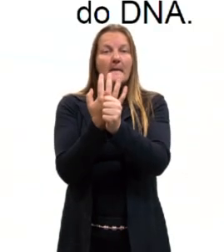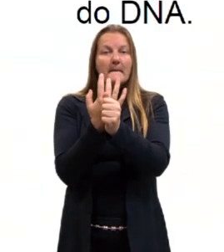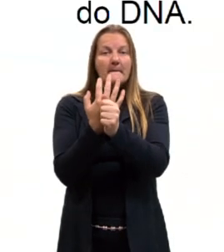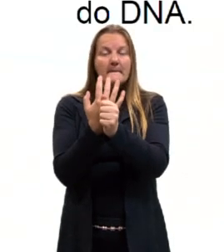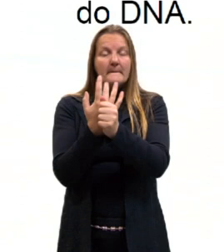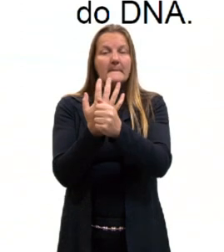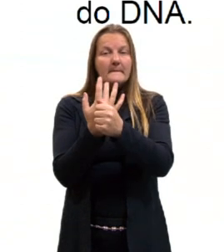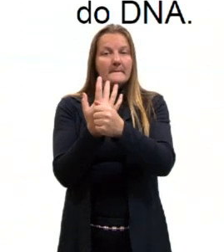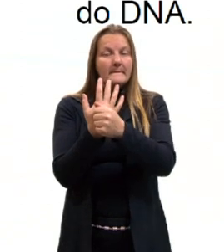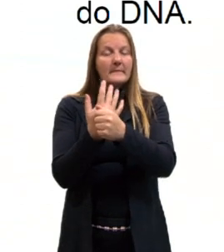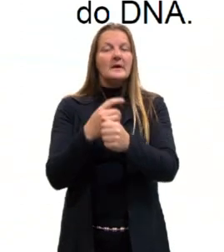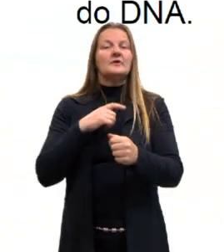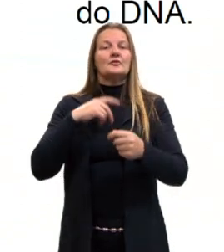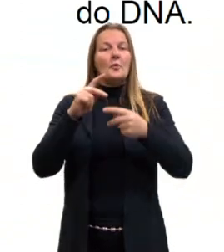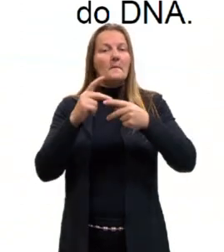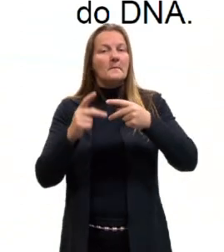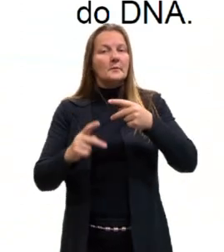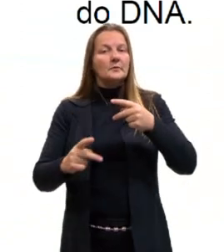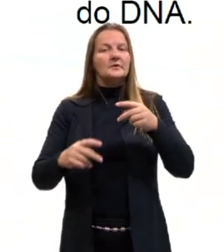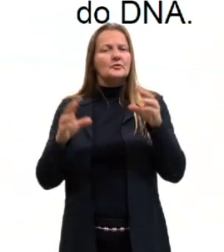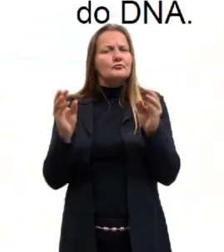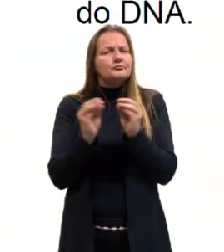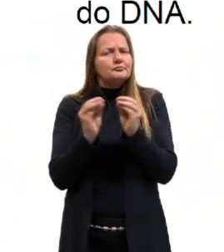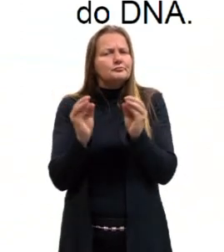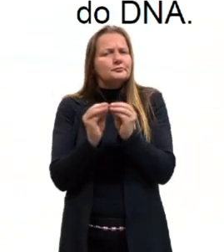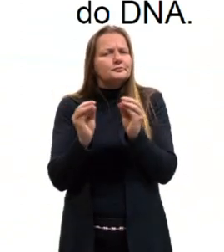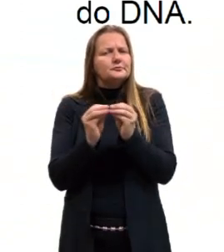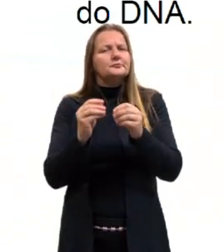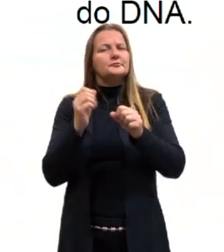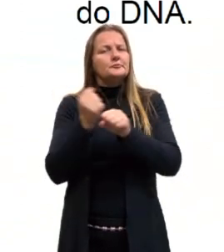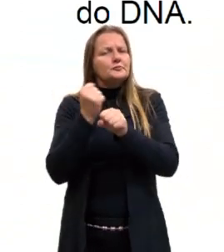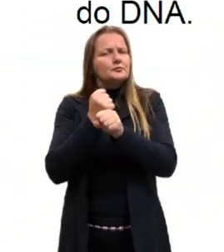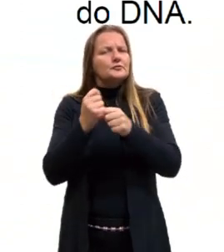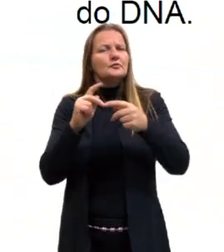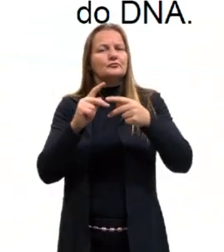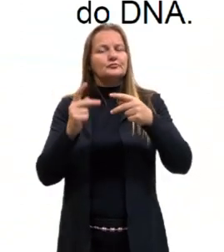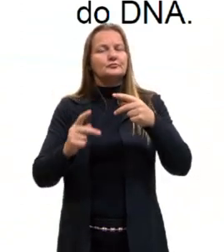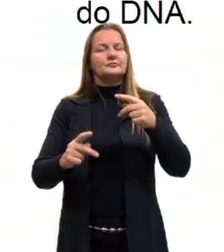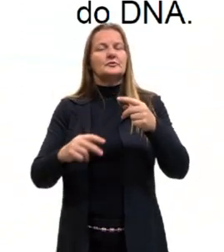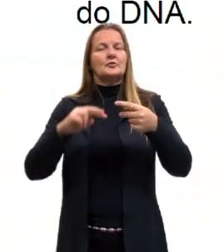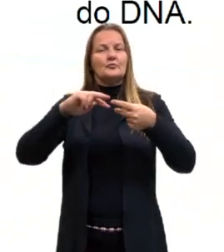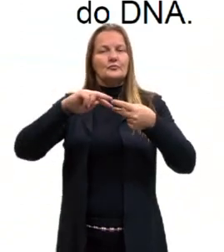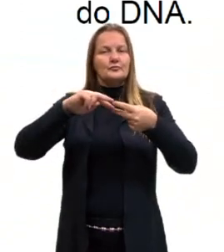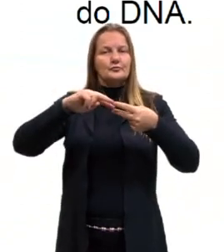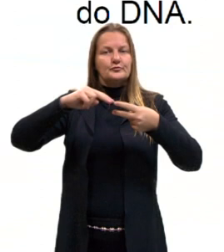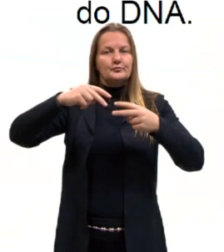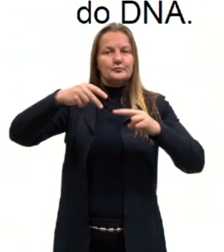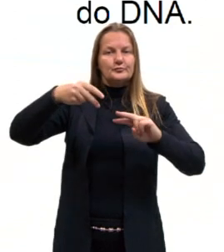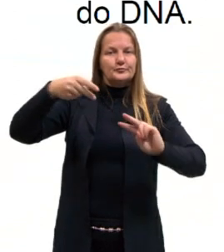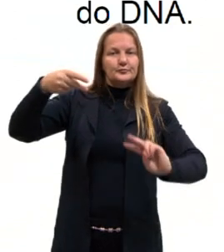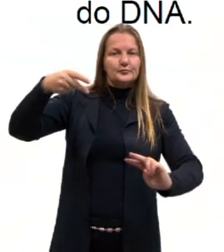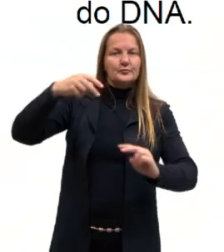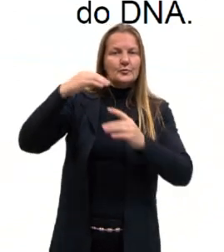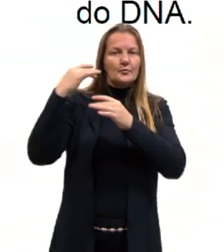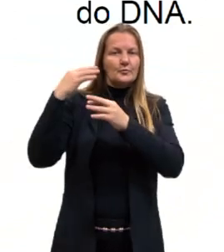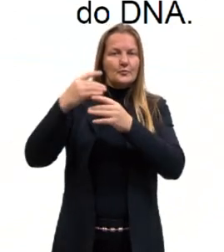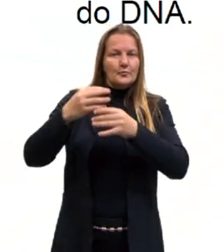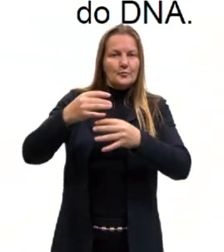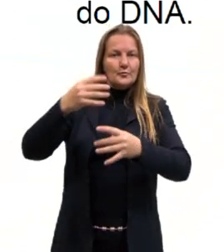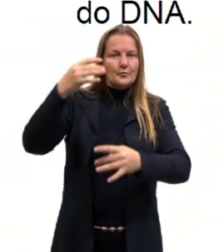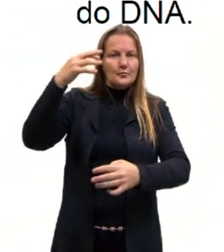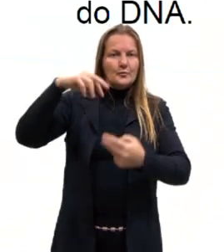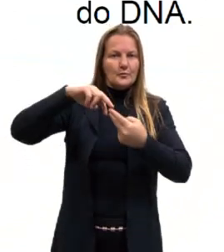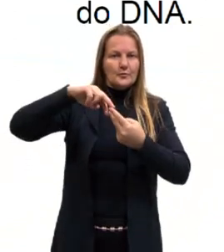de proteínas, a síntese, a produção de proteínas, a duplicação também do DNA. Esses são alguns